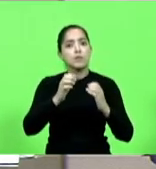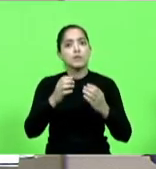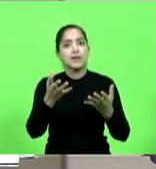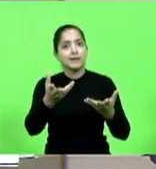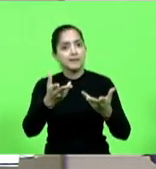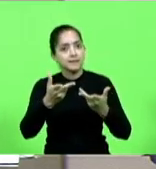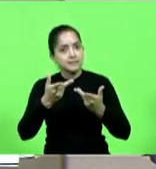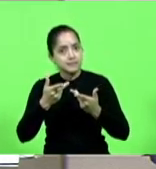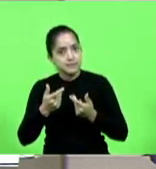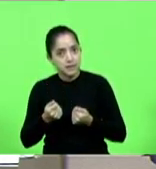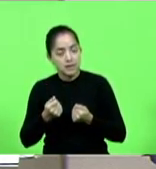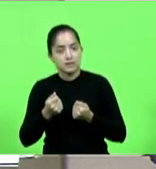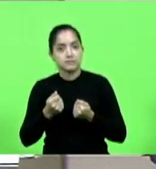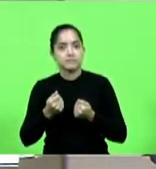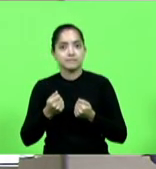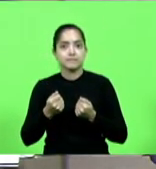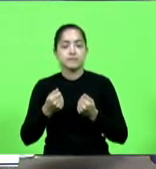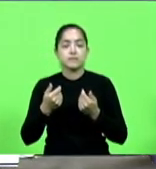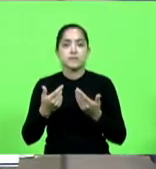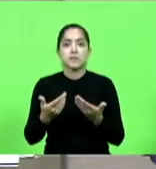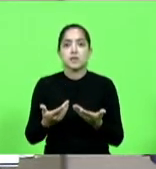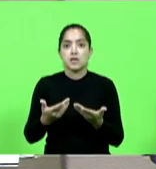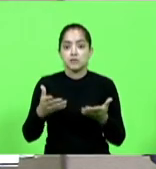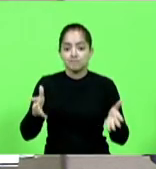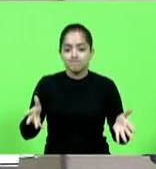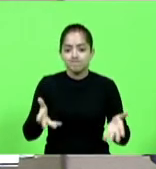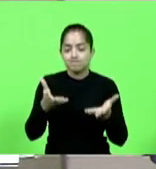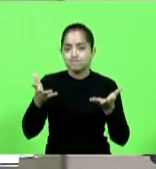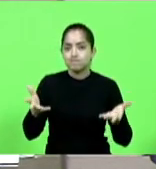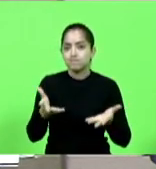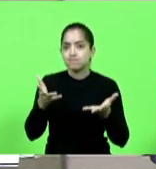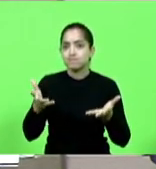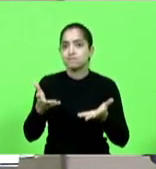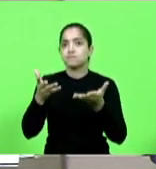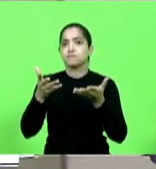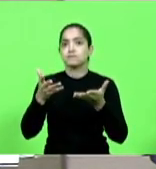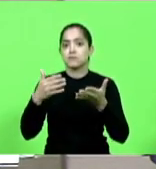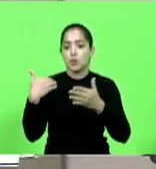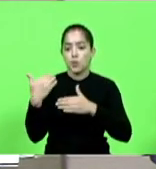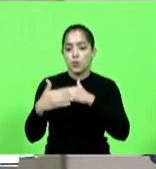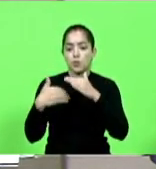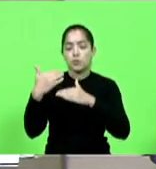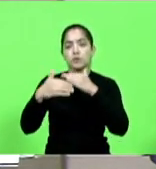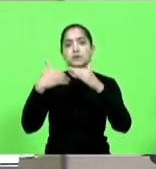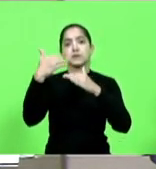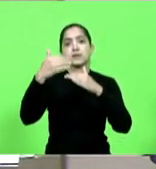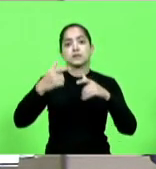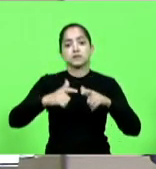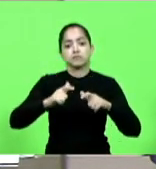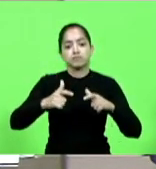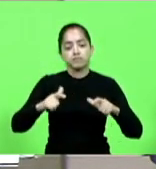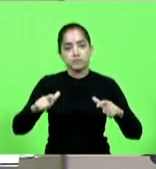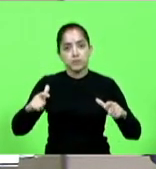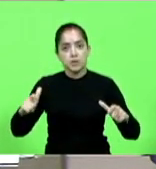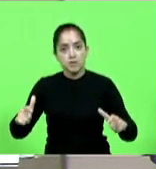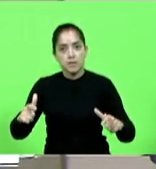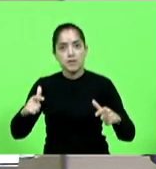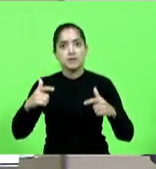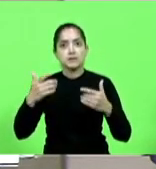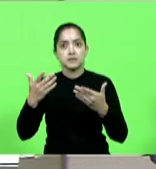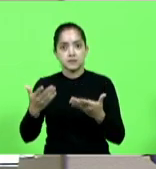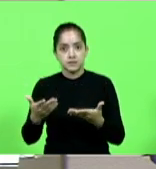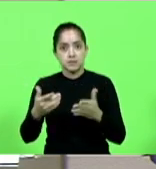para fazer o seu negócio então o impulsionamento desta empresa o crescimento o desenvolvimento da empresa passa por você